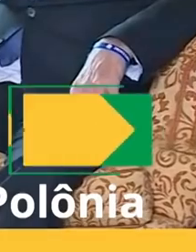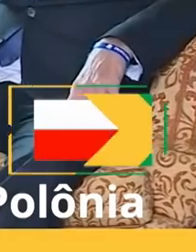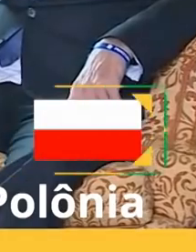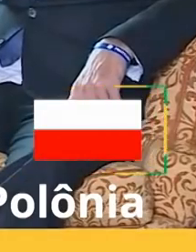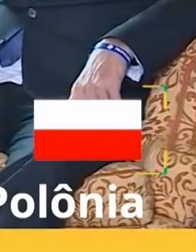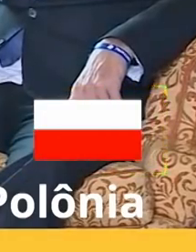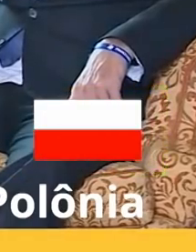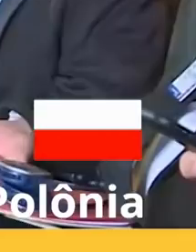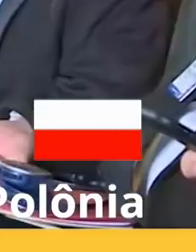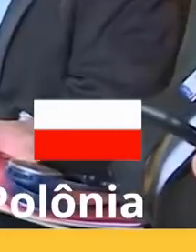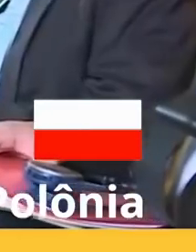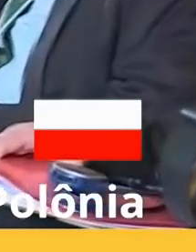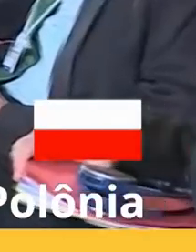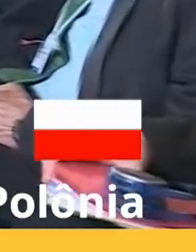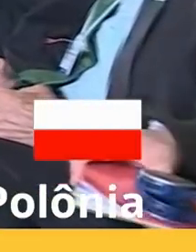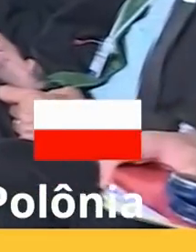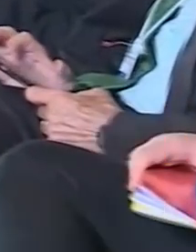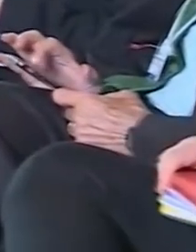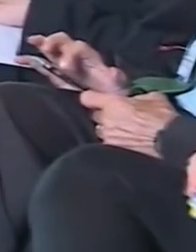Brasil.